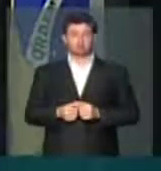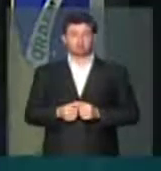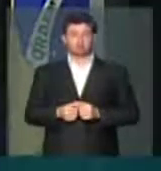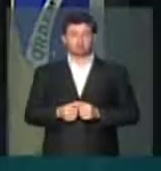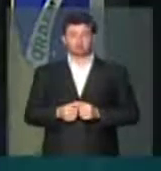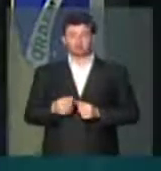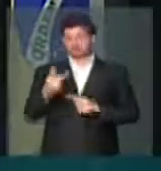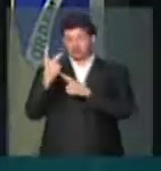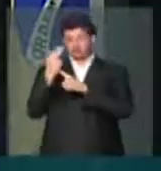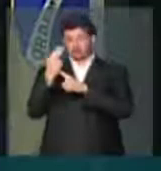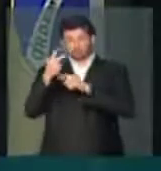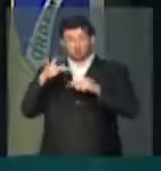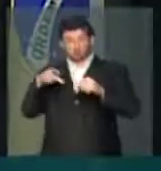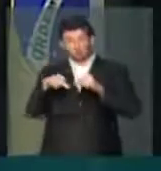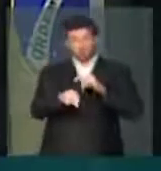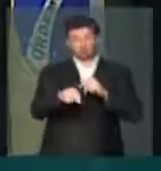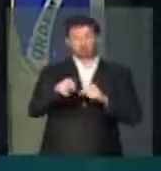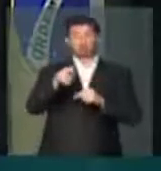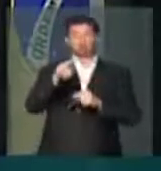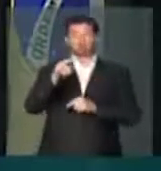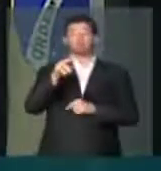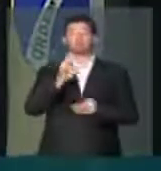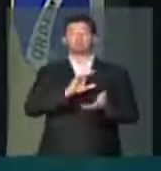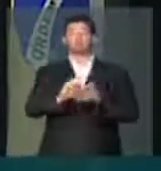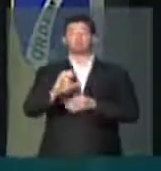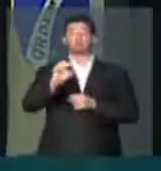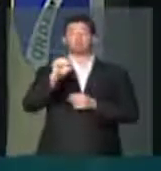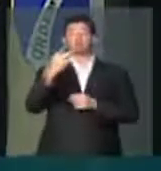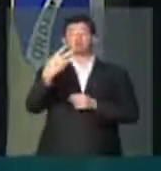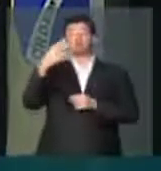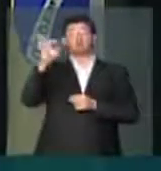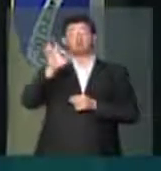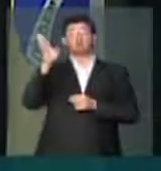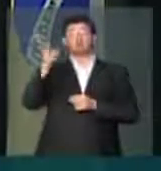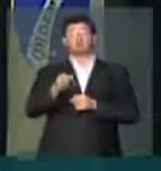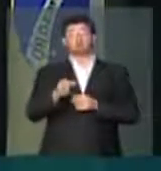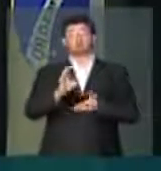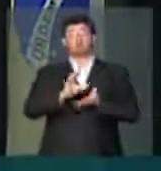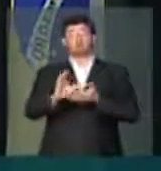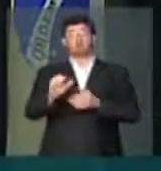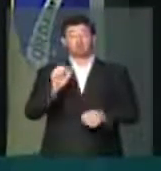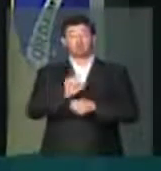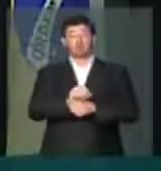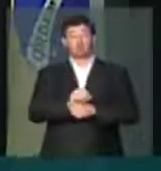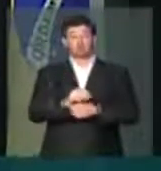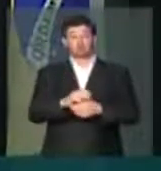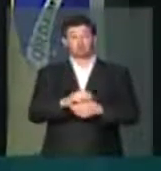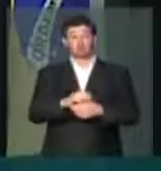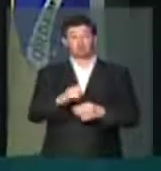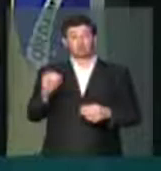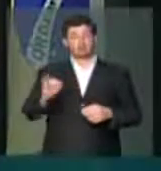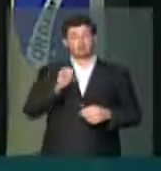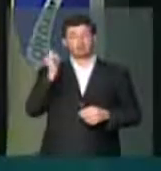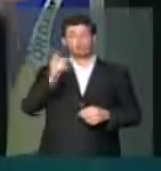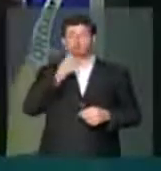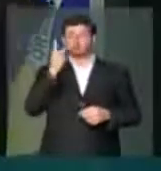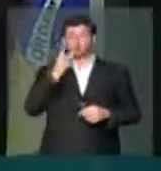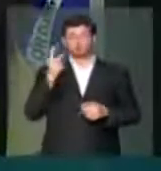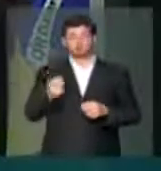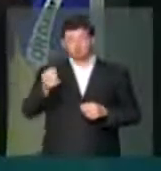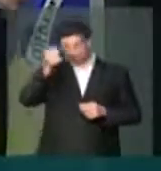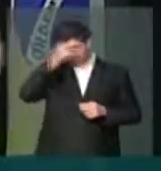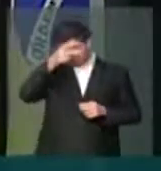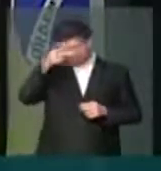atingiu investimentos de 84%. É importante dizer que os